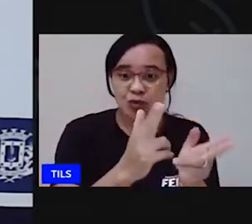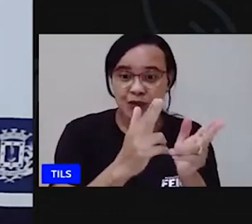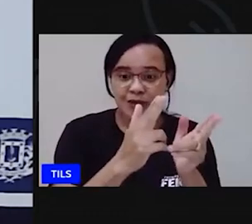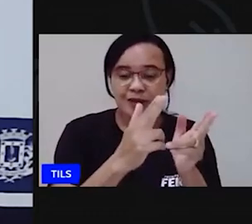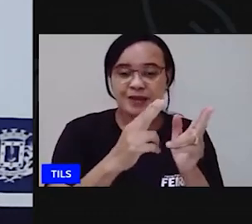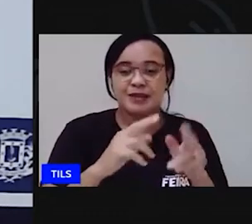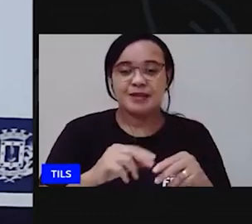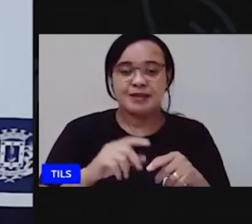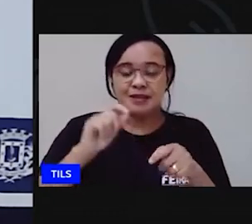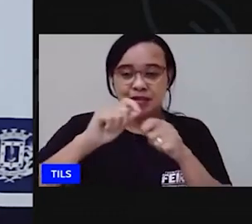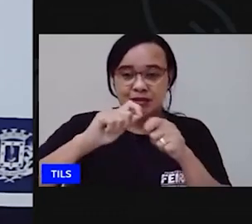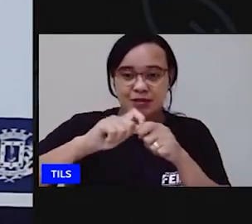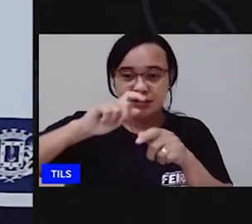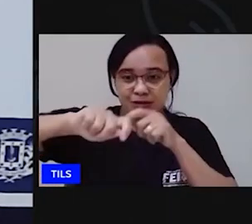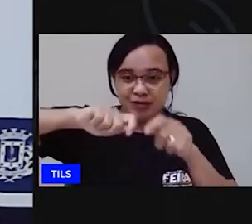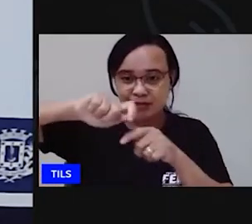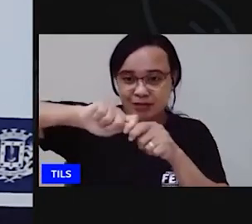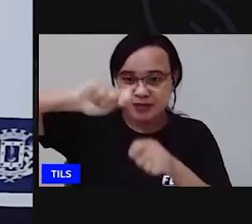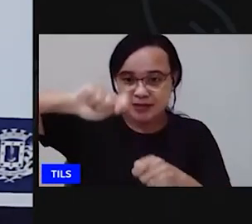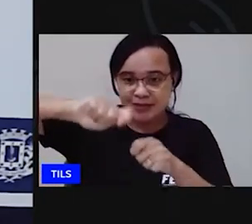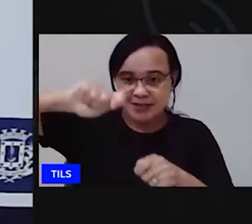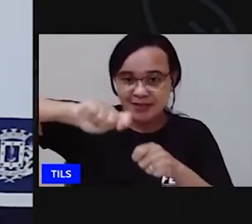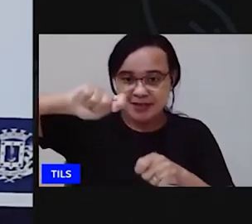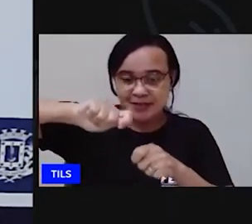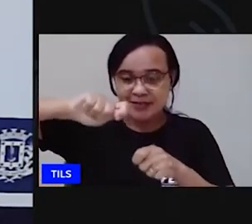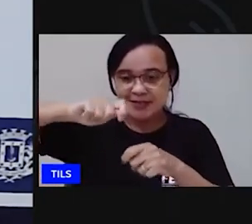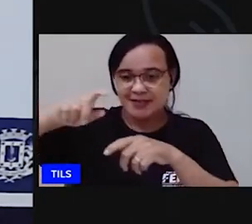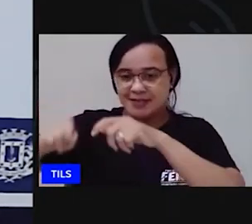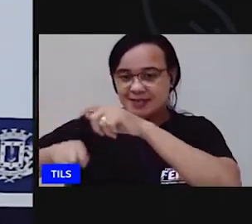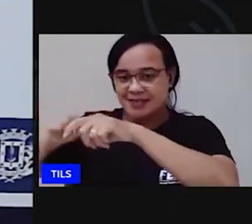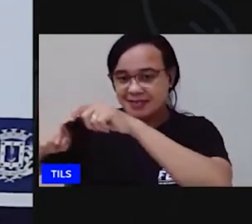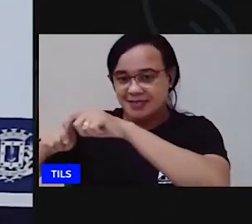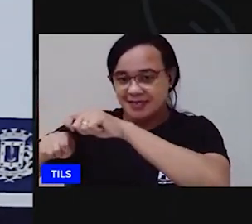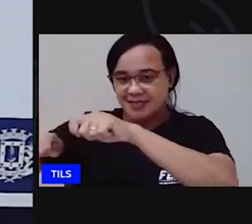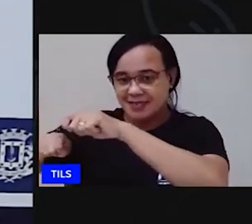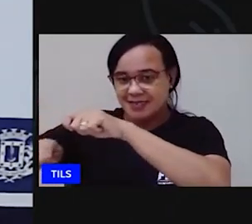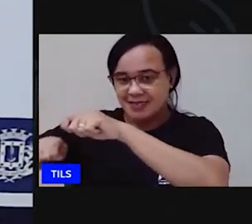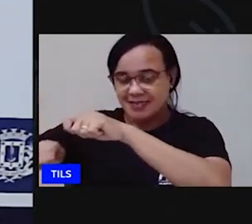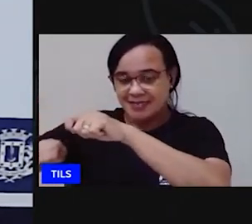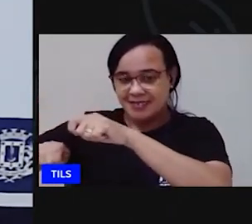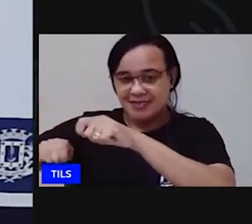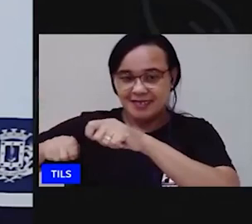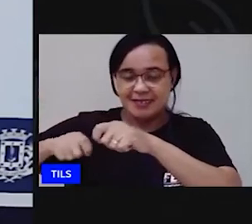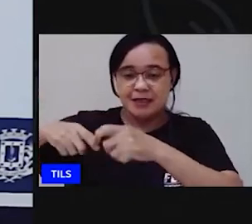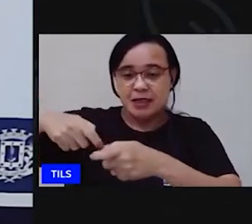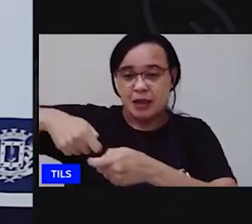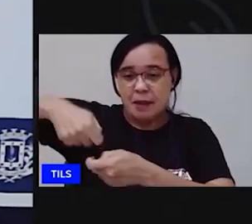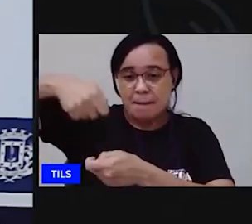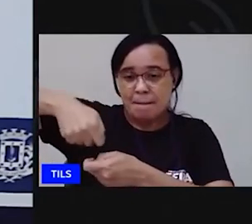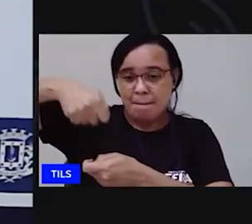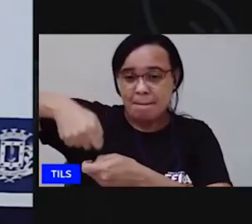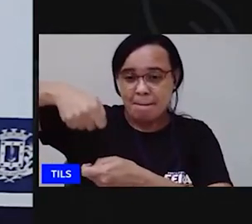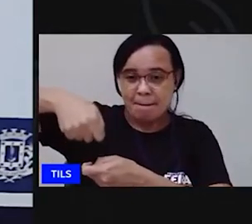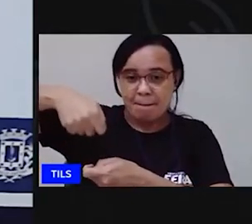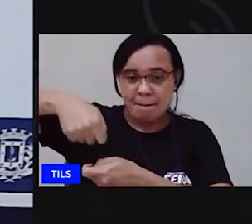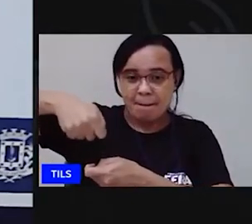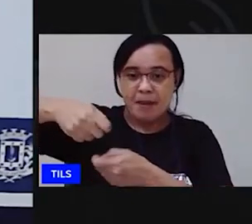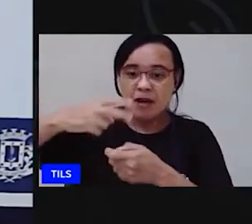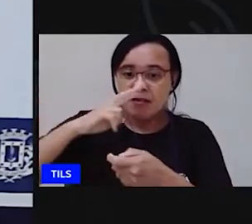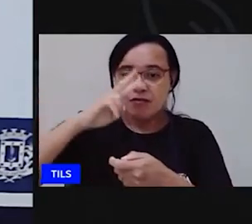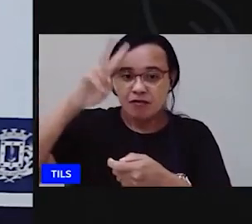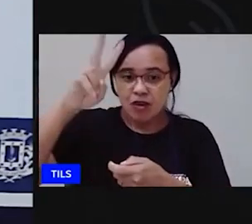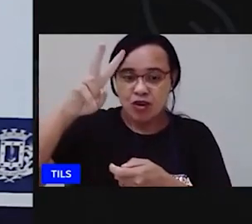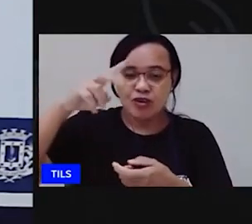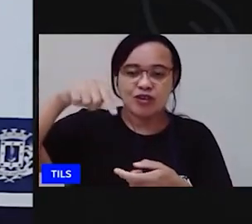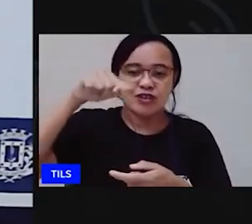fez um nó, né, com as pontas do barbante para prender. Então, ele ficou